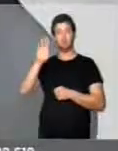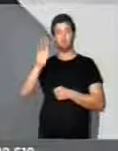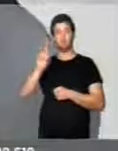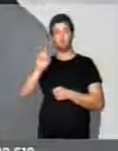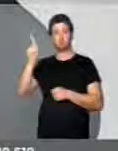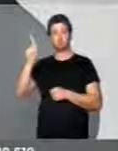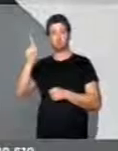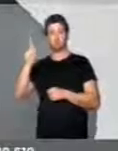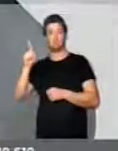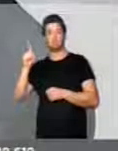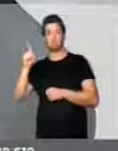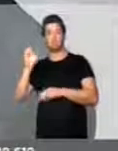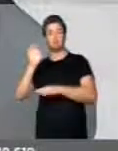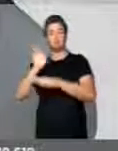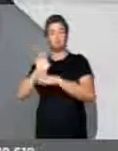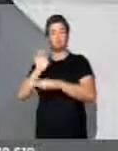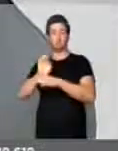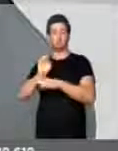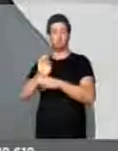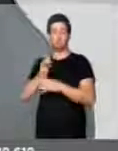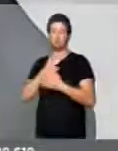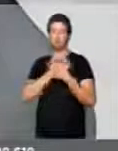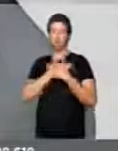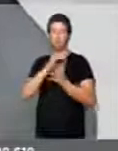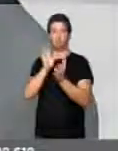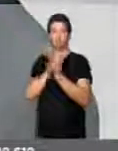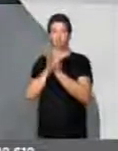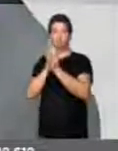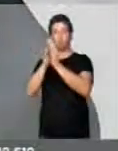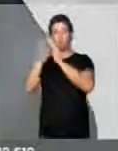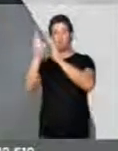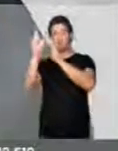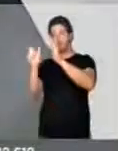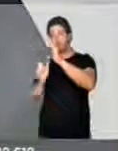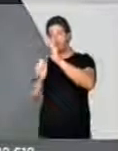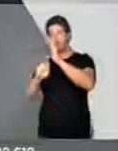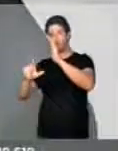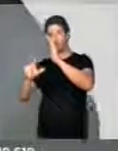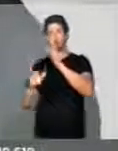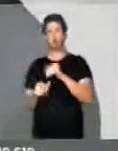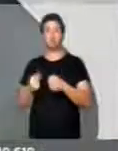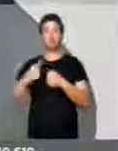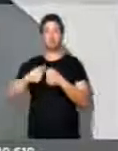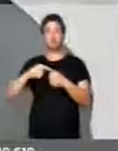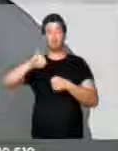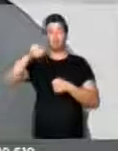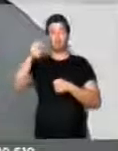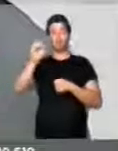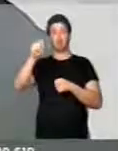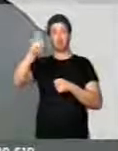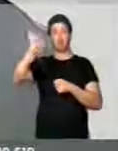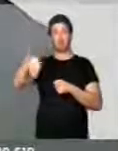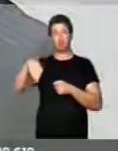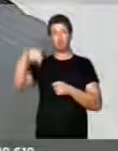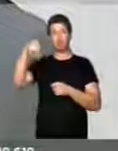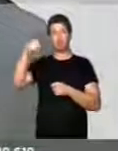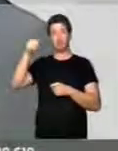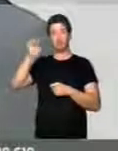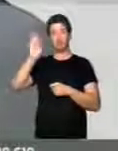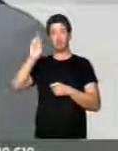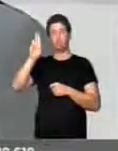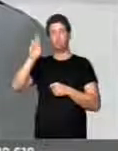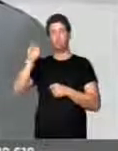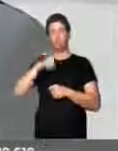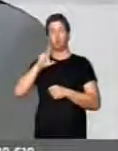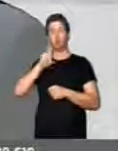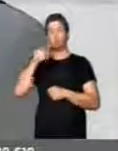sul do nosso estado querido de Pernambuco. Joaquim Nabuco, uma terra libertária, uma terra que leva o nome